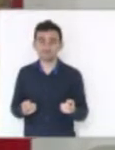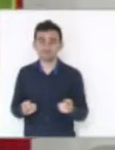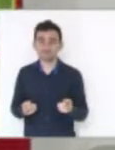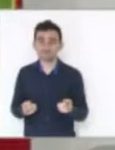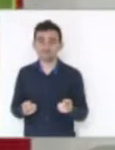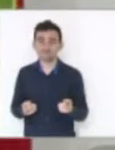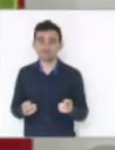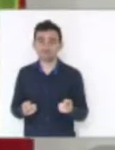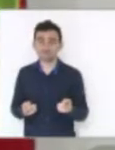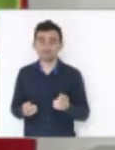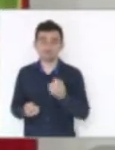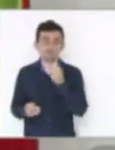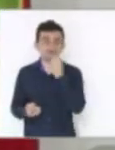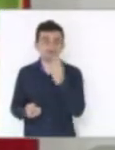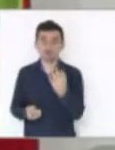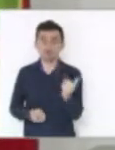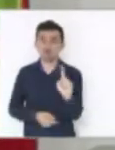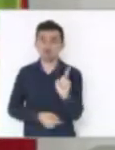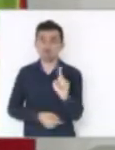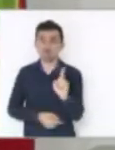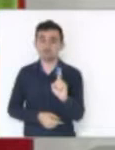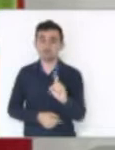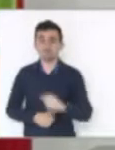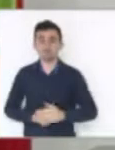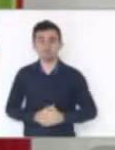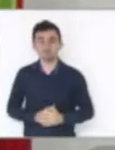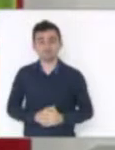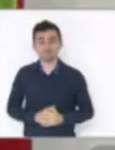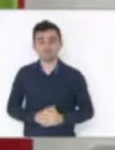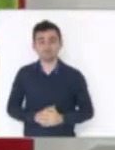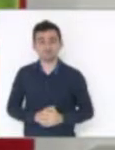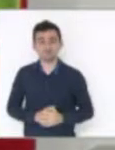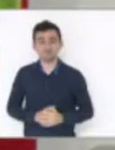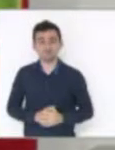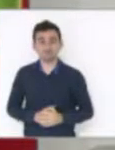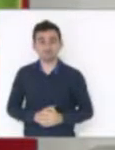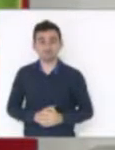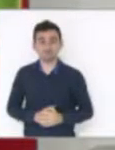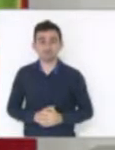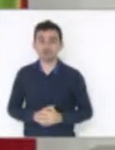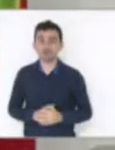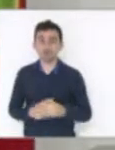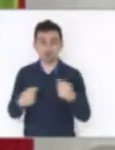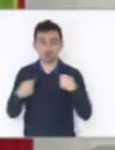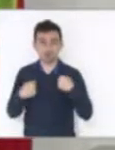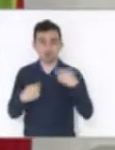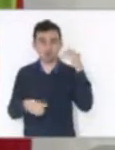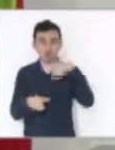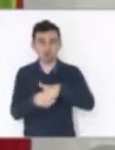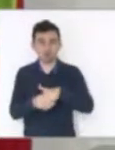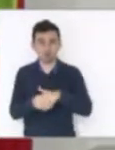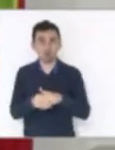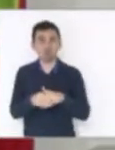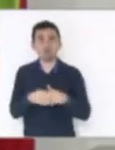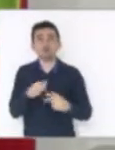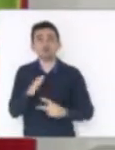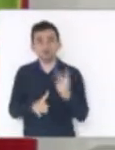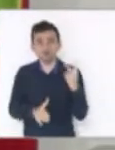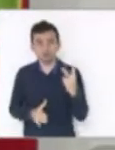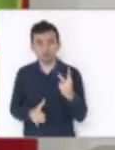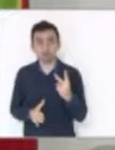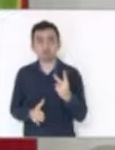um mar de almirante nem céu de brigadeiro. Por isso, mesmo tendo votado por duas oportunidades